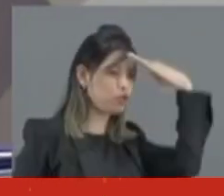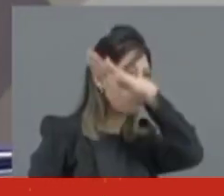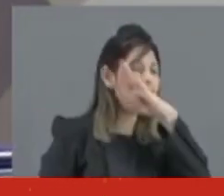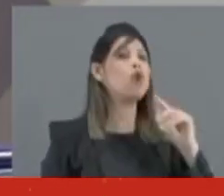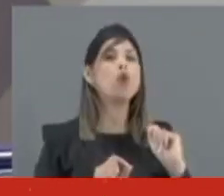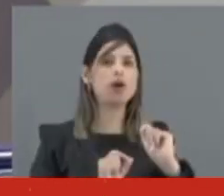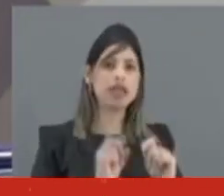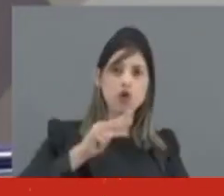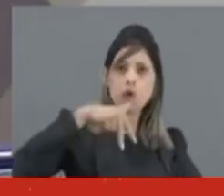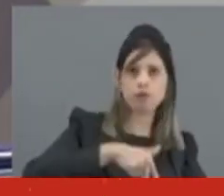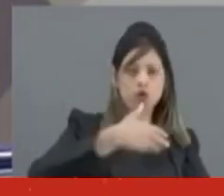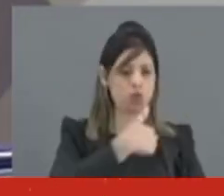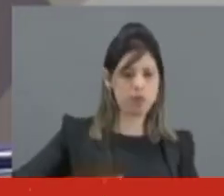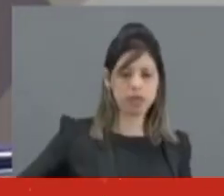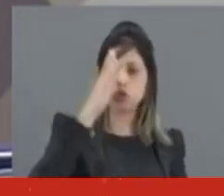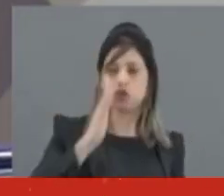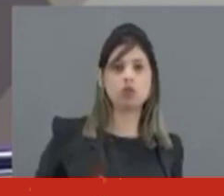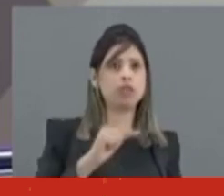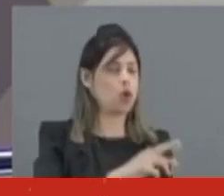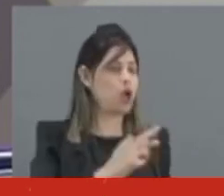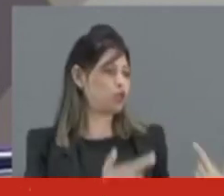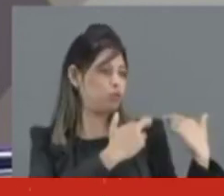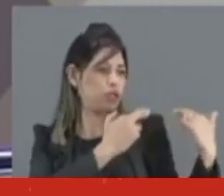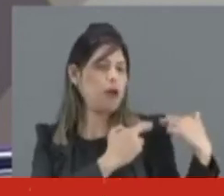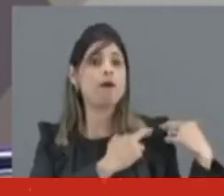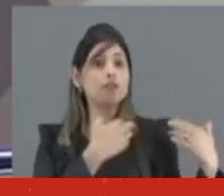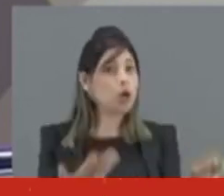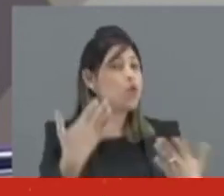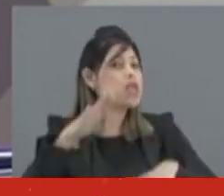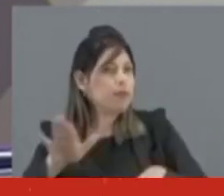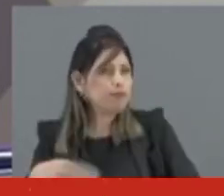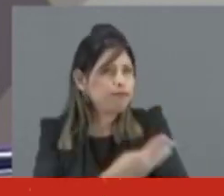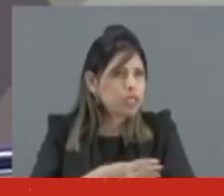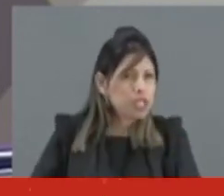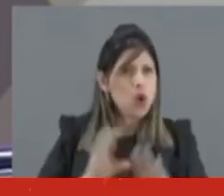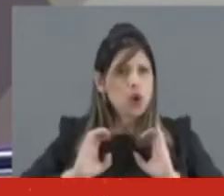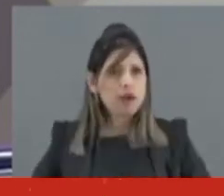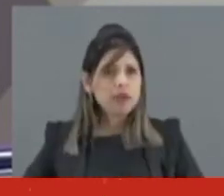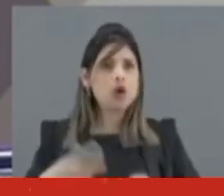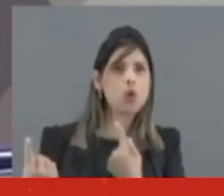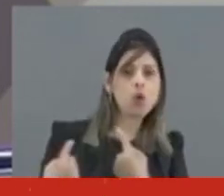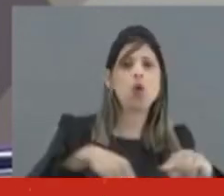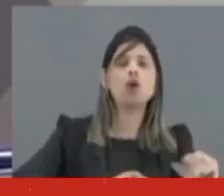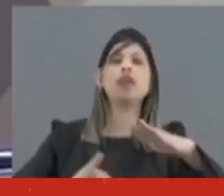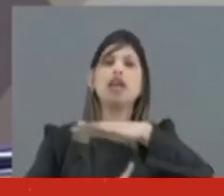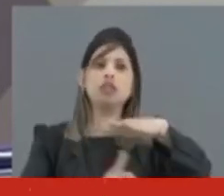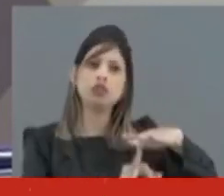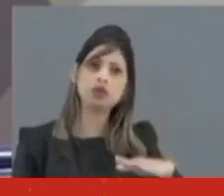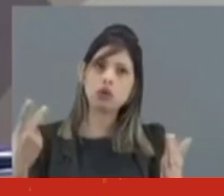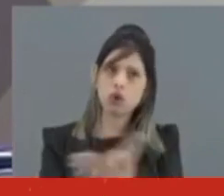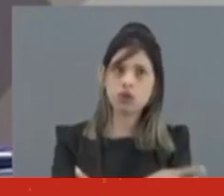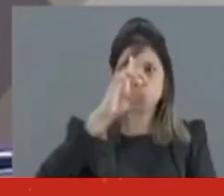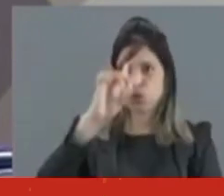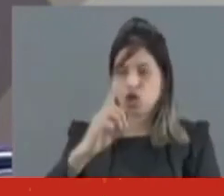então ocupante do cargo de presidente da República, foi autor, seja intelectual, seja moral, dos ataques perpetrados contra as instituições que culminou no dia 8 de janeiro de